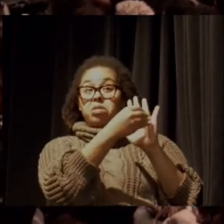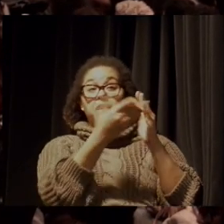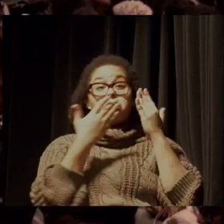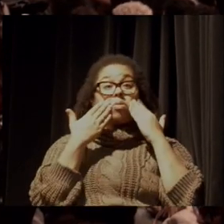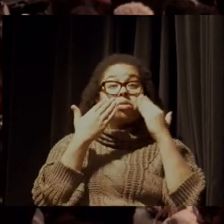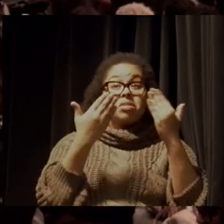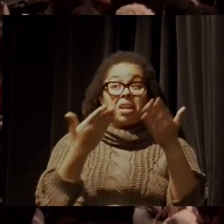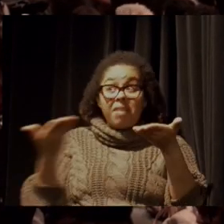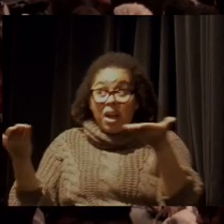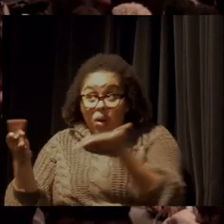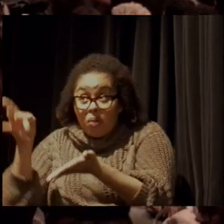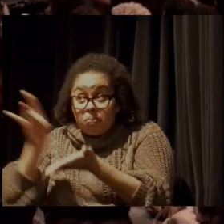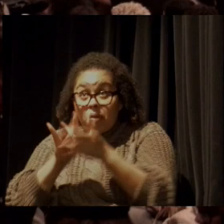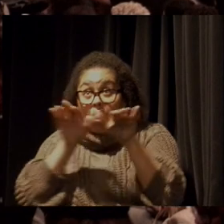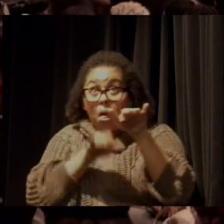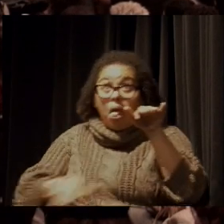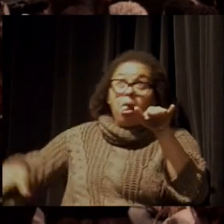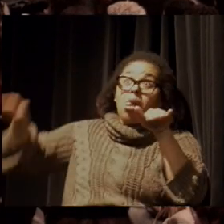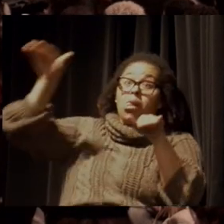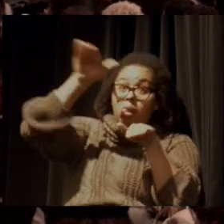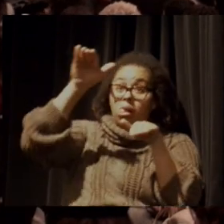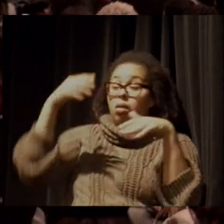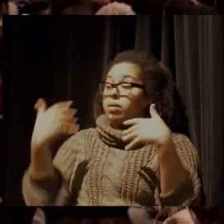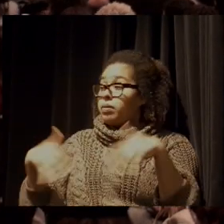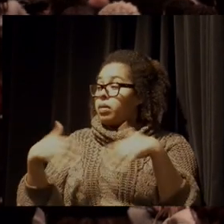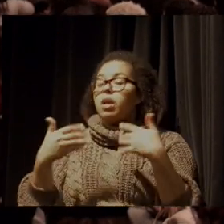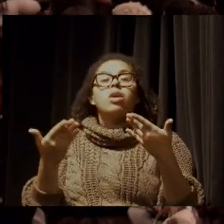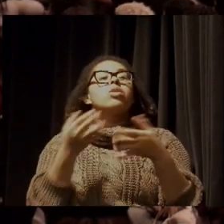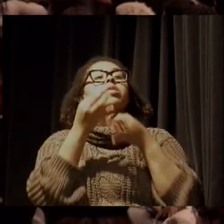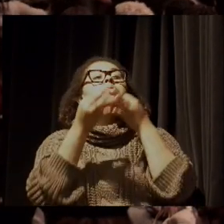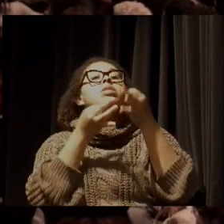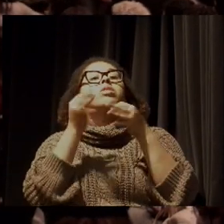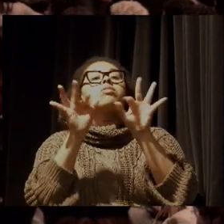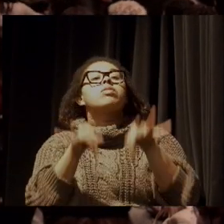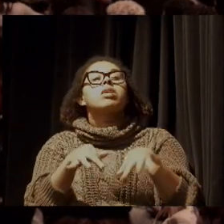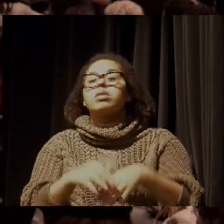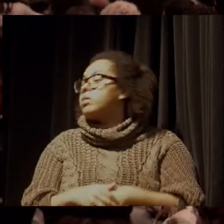e de forma mais intensa. Angela, suas considerações finais, por favor.